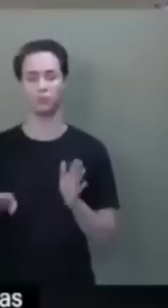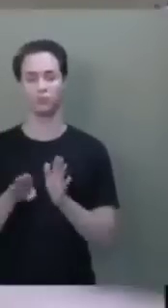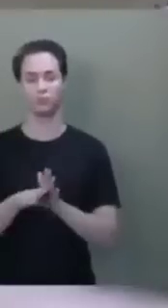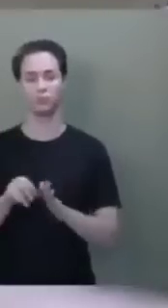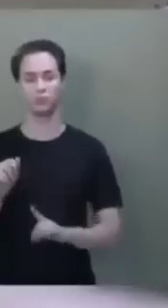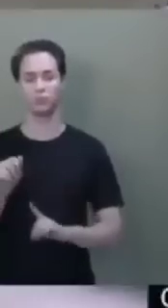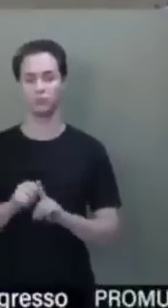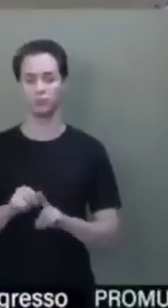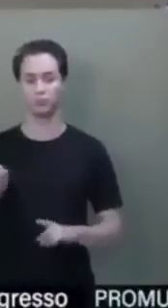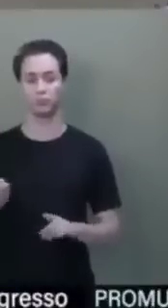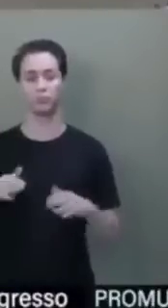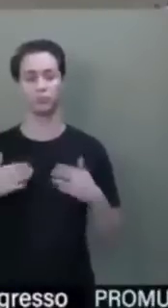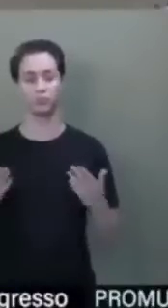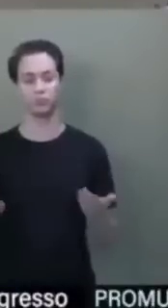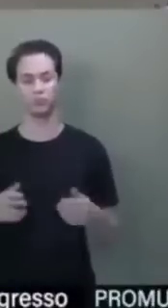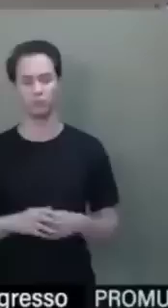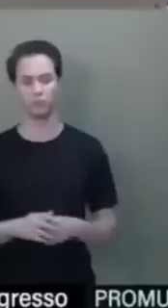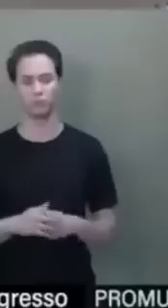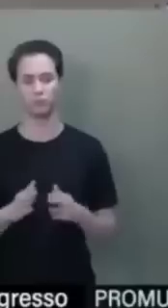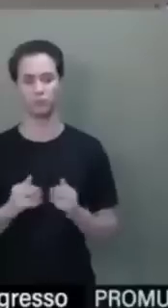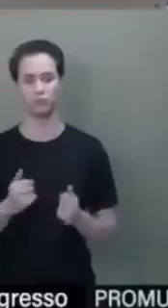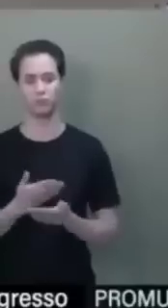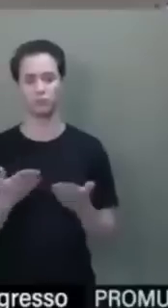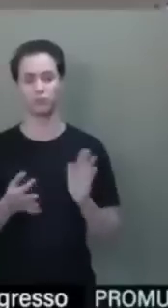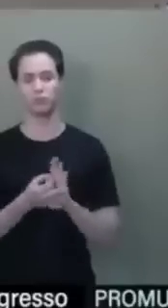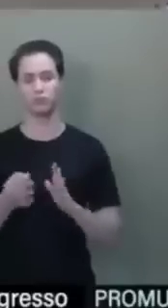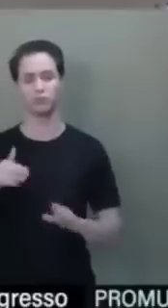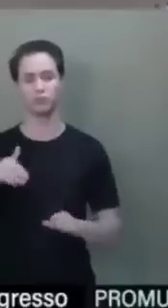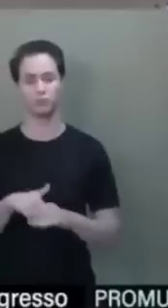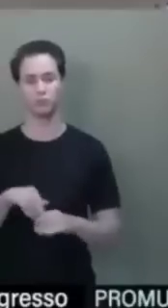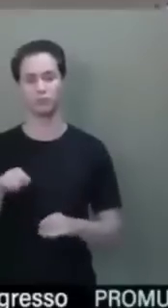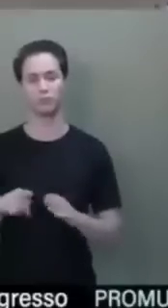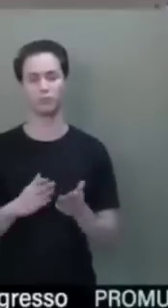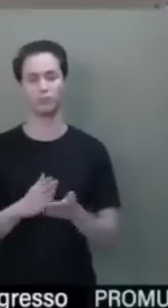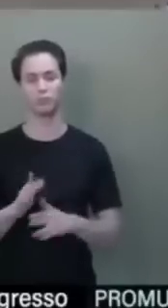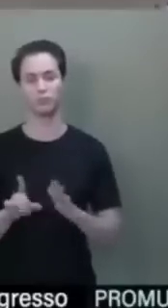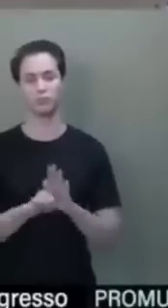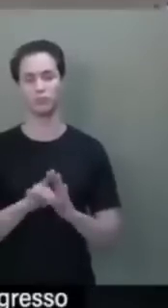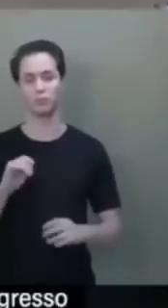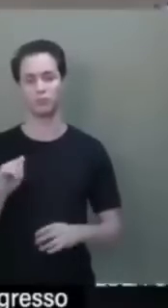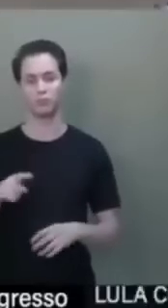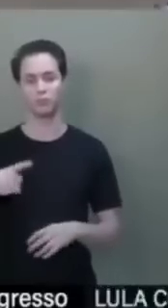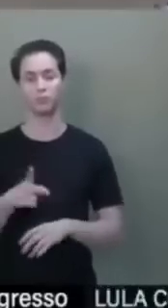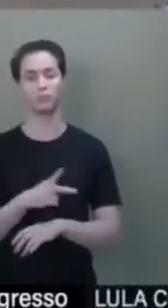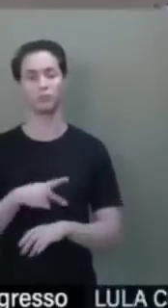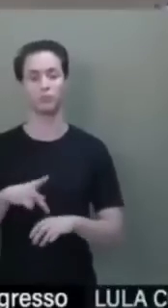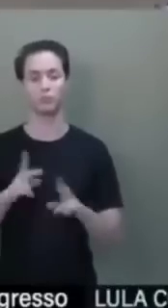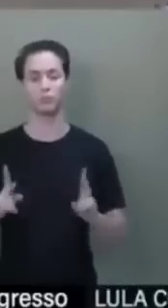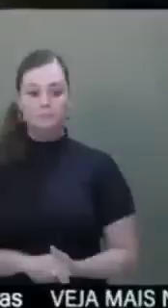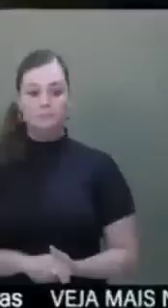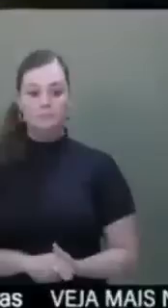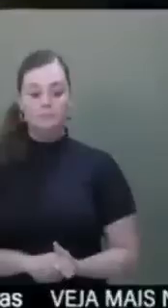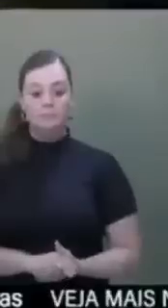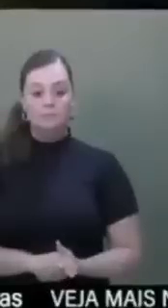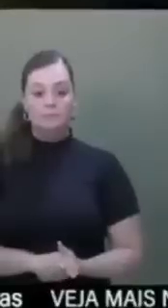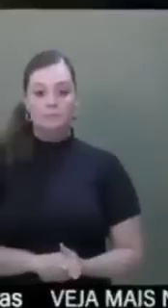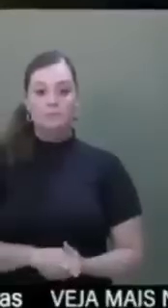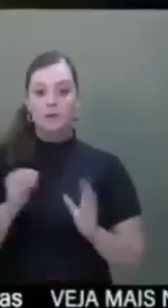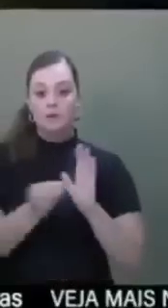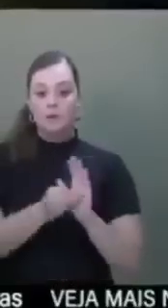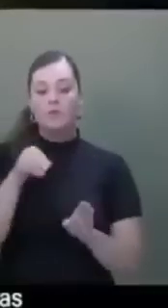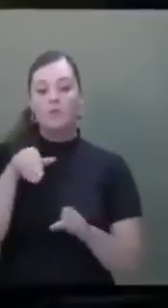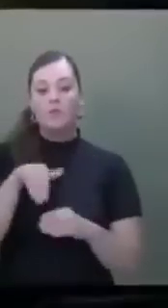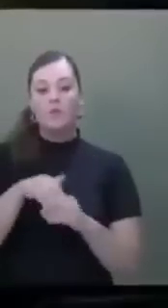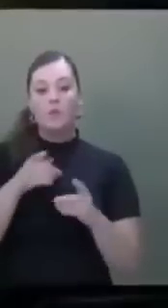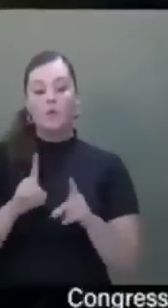aqui da equipe econômica. Portanto, peço a todos o voto favorável para que o nosso país possa continuar respirando. Estão registrado o